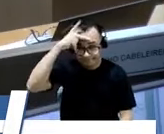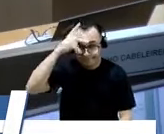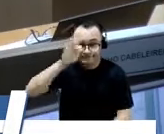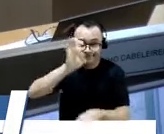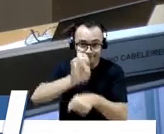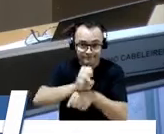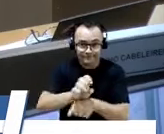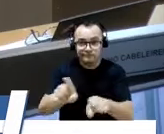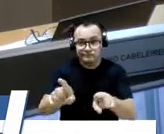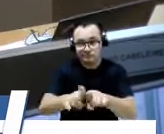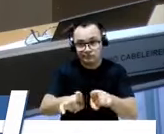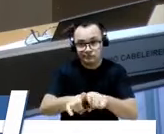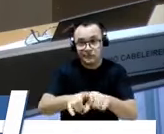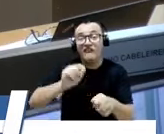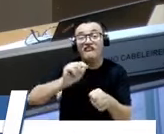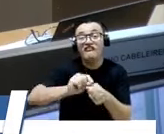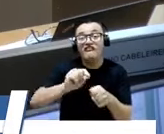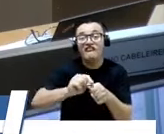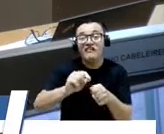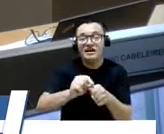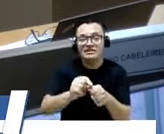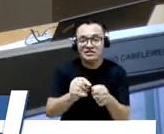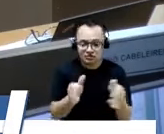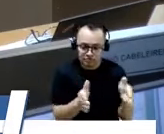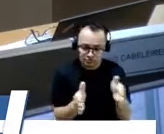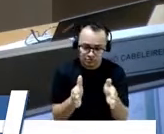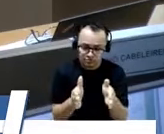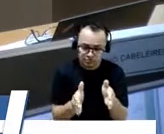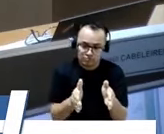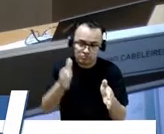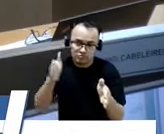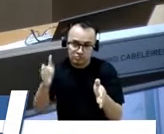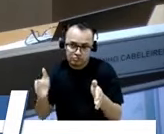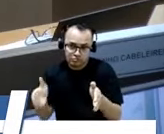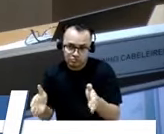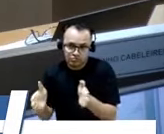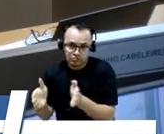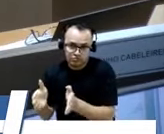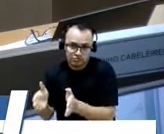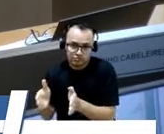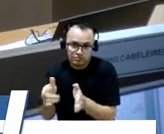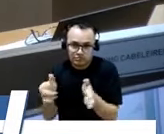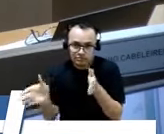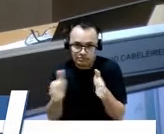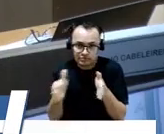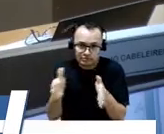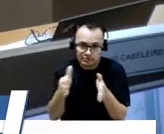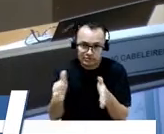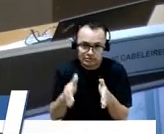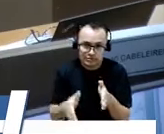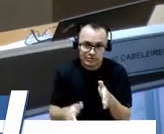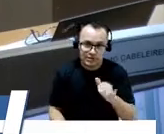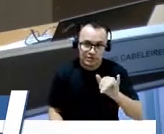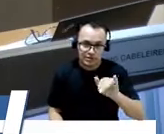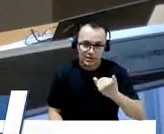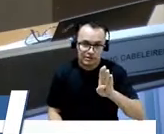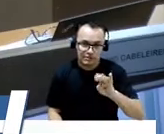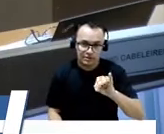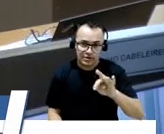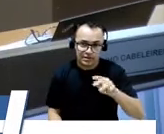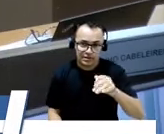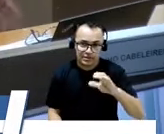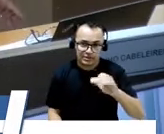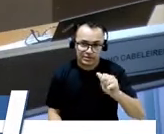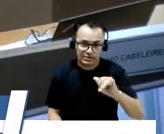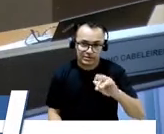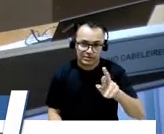acostamento até na divisa de Franca e Ibiraci. Aí sim, aí vai melhorar. Porque muitos bicicleteiros que estão